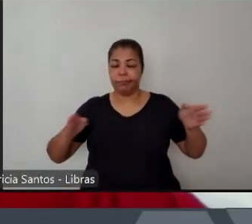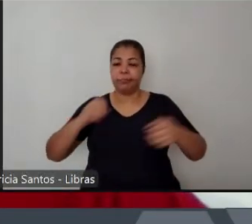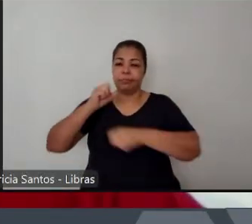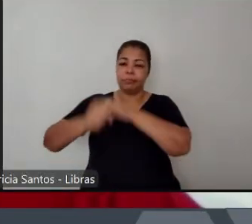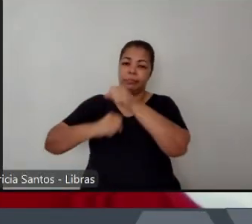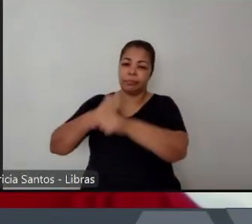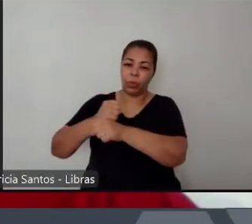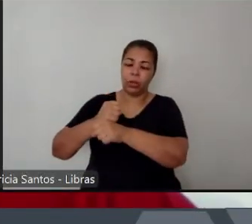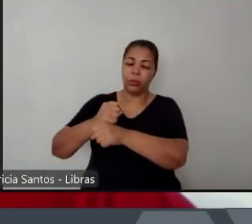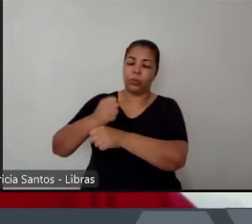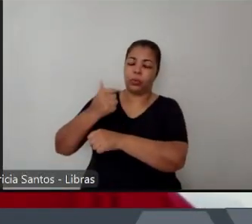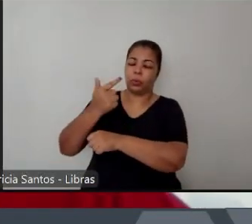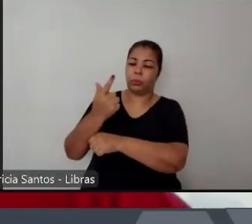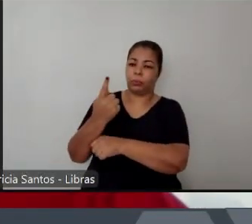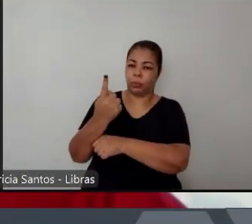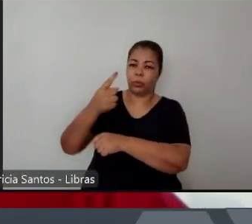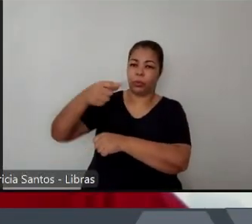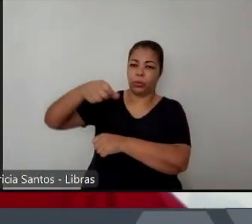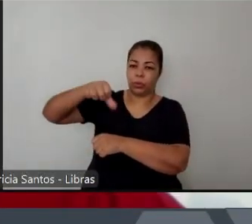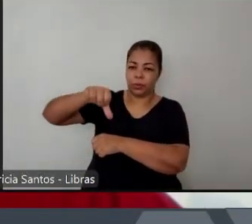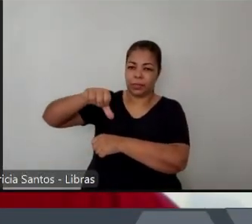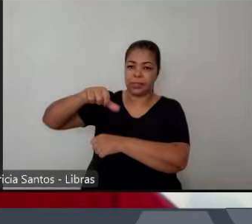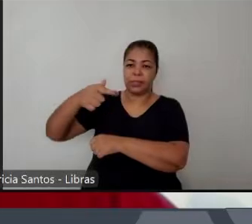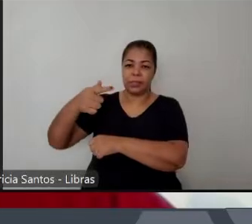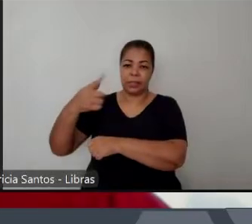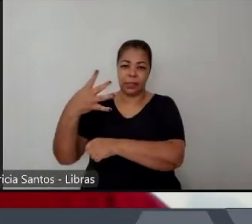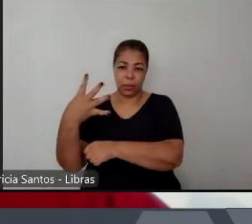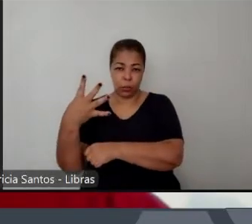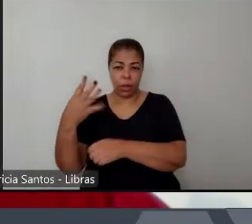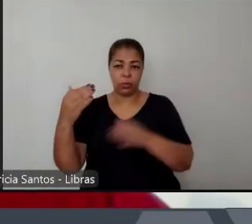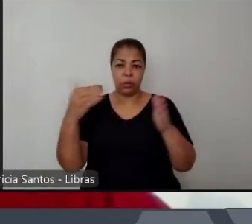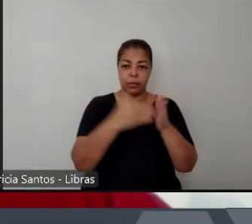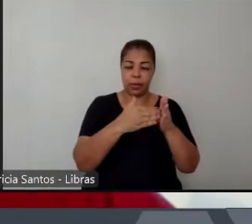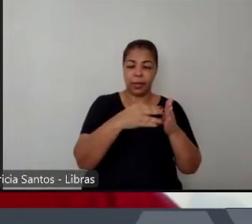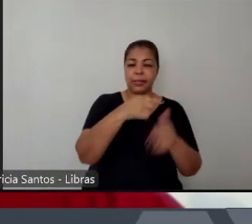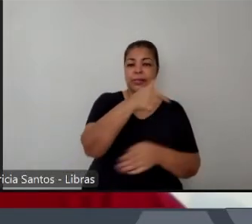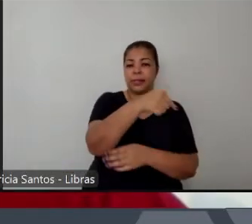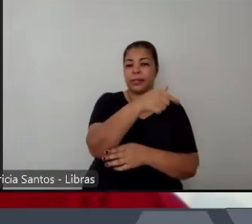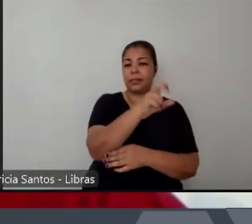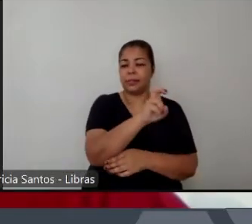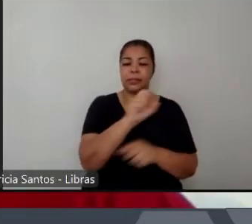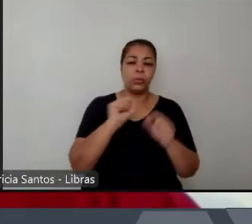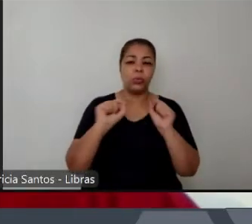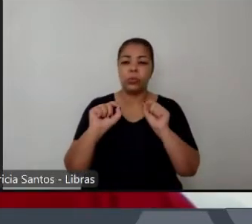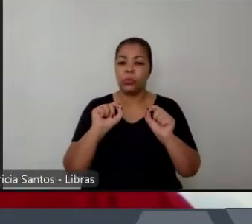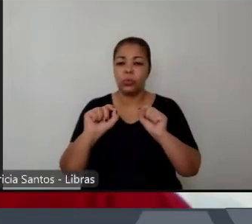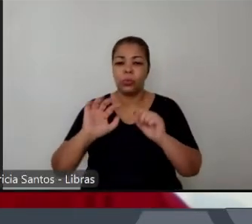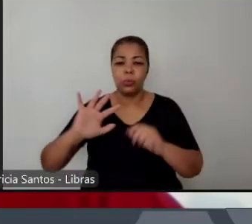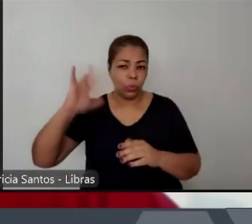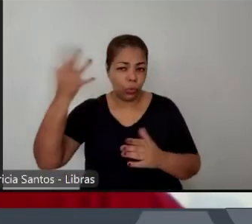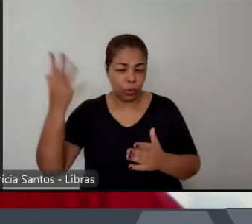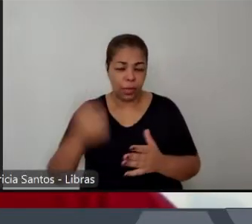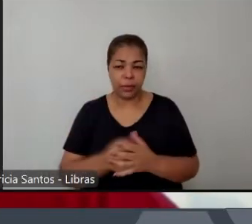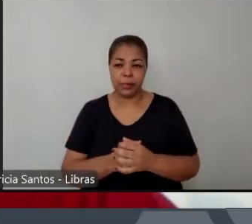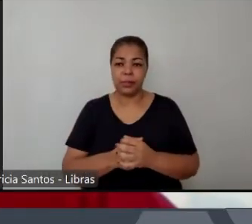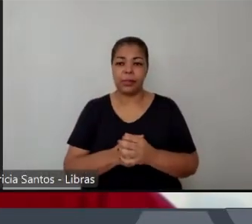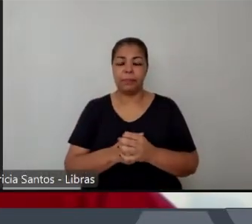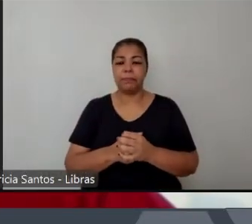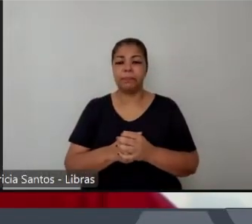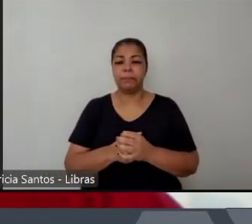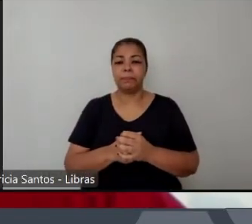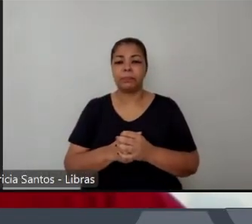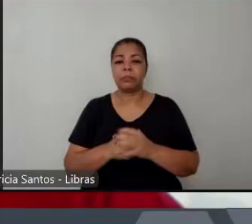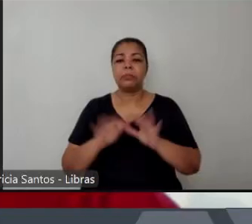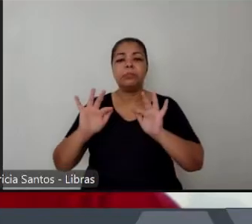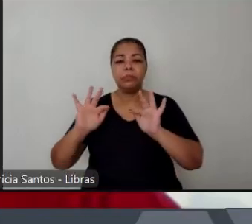urbanas deixam de existir, elas são... você acaba com os focos de guerrilha